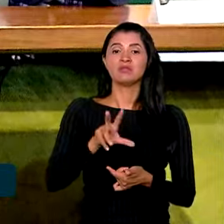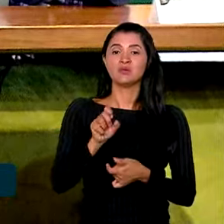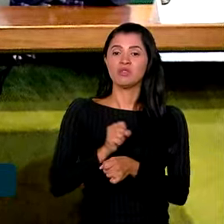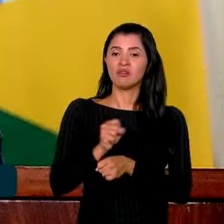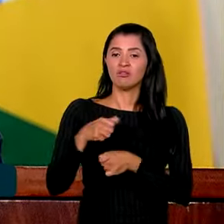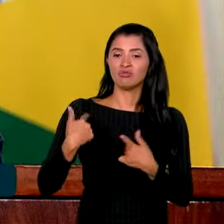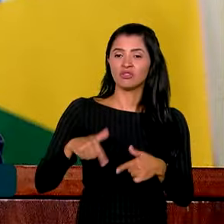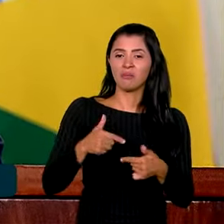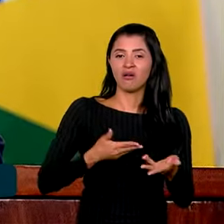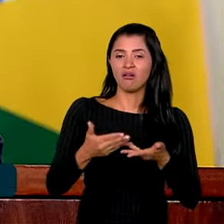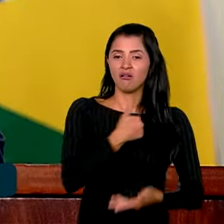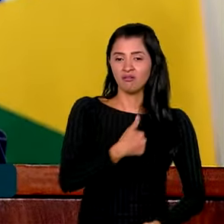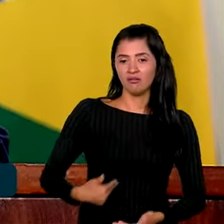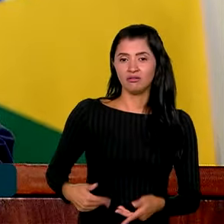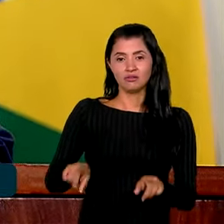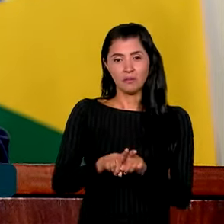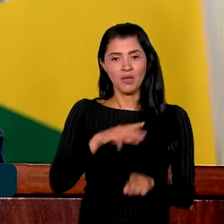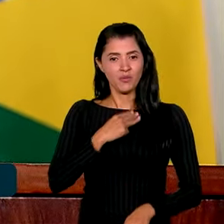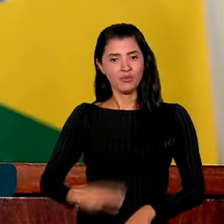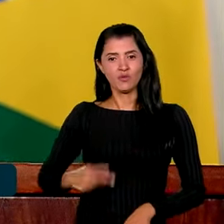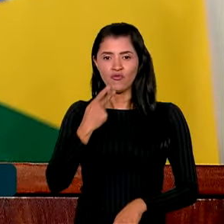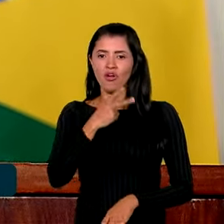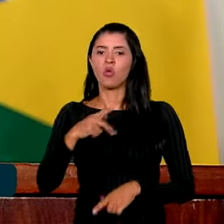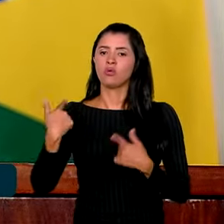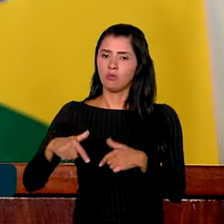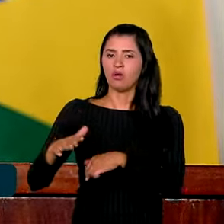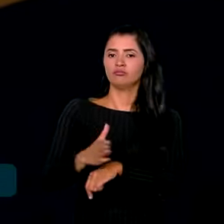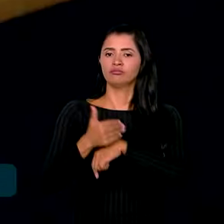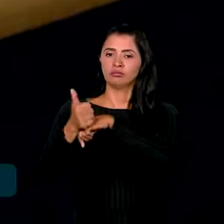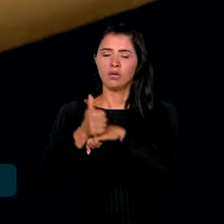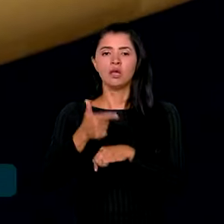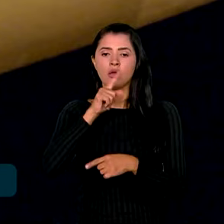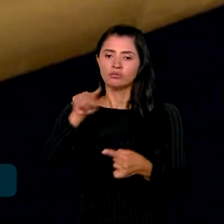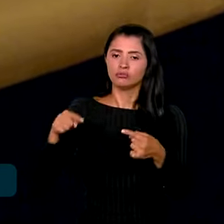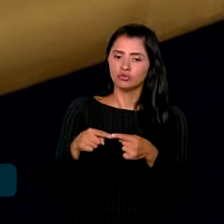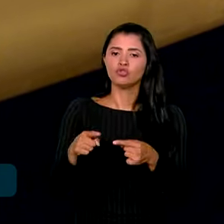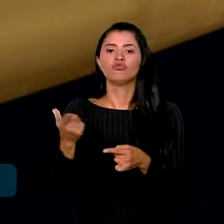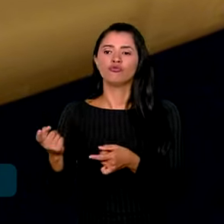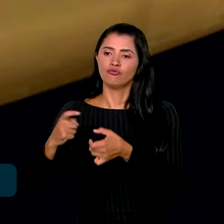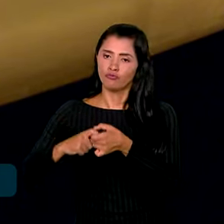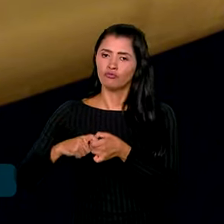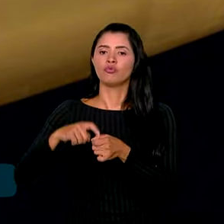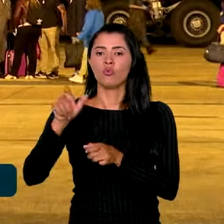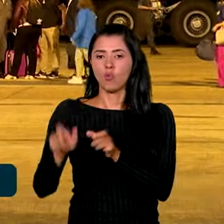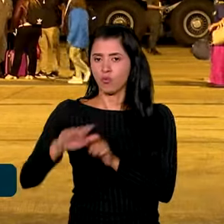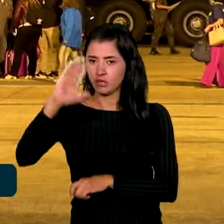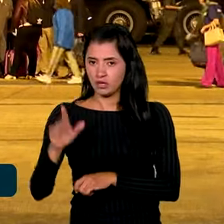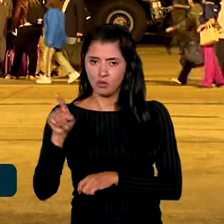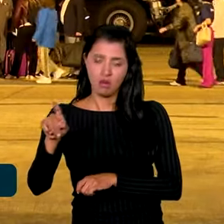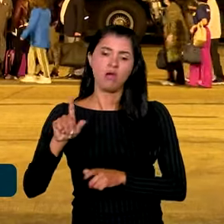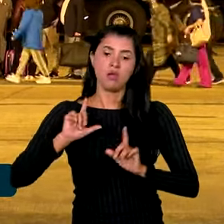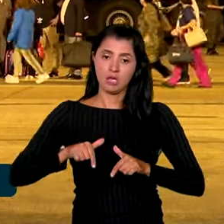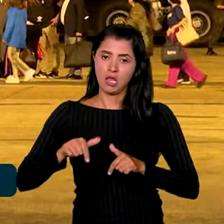serviço público. O ministro ressaltou o trabalho da diplomacia do país na missão de repatriação dos brasileiros em Israel e na